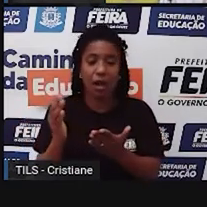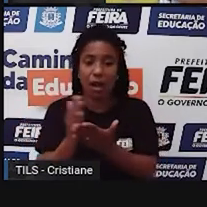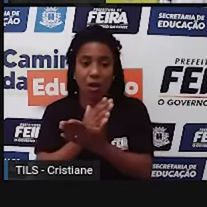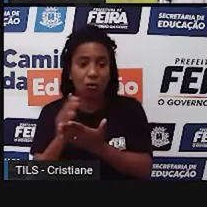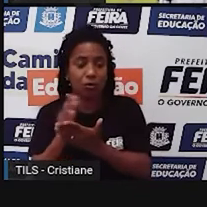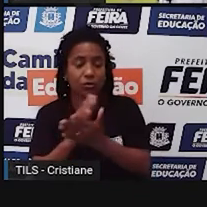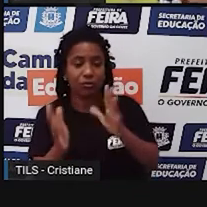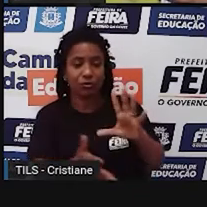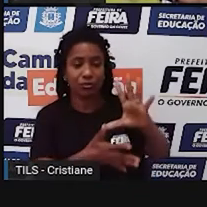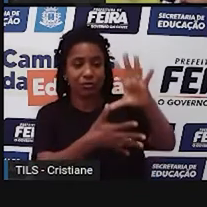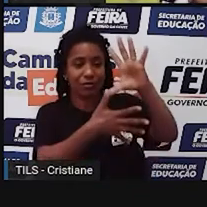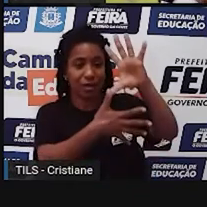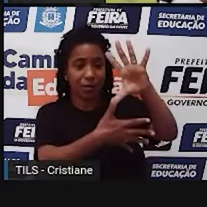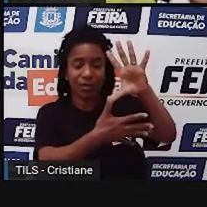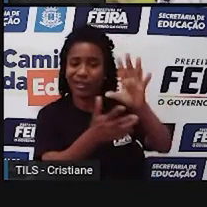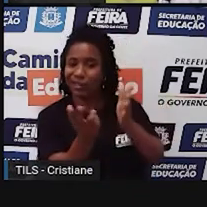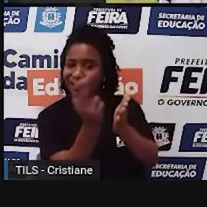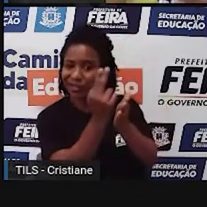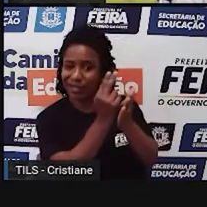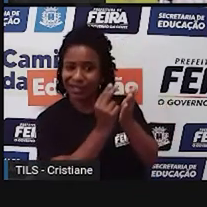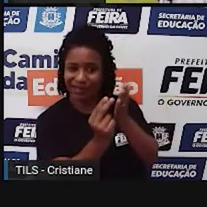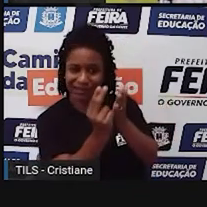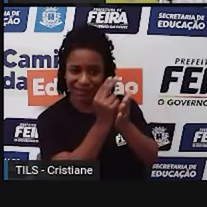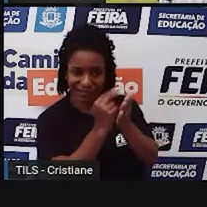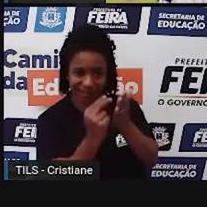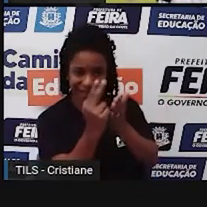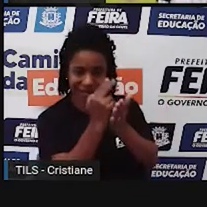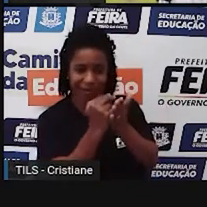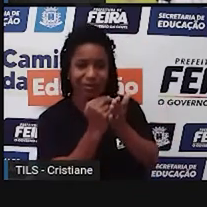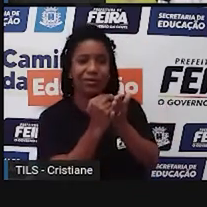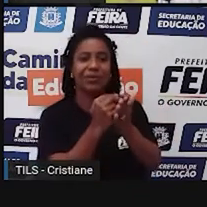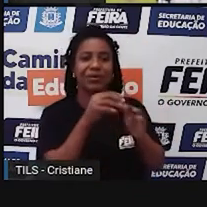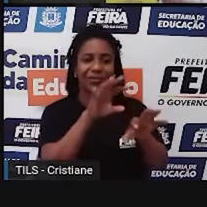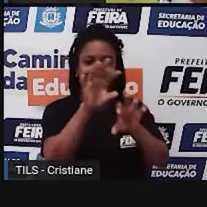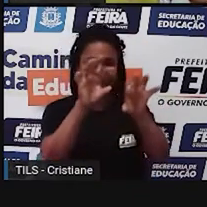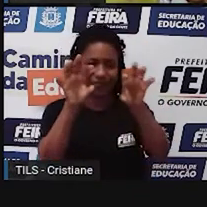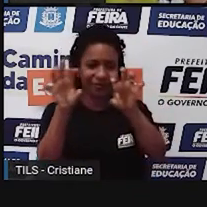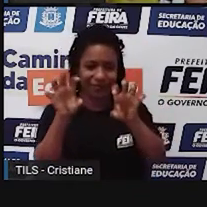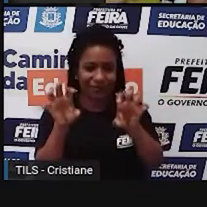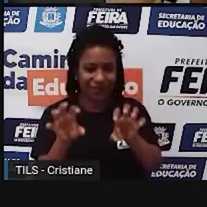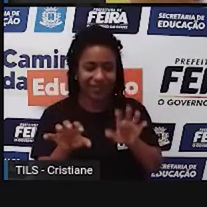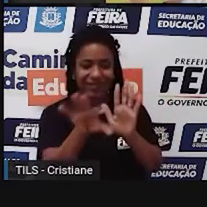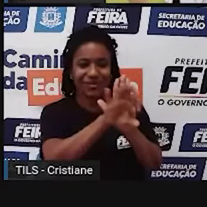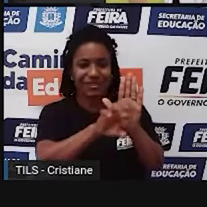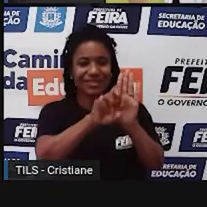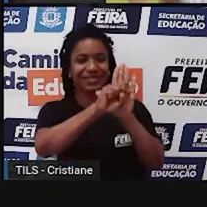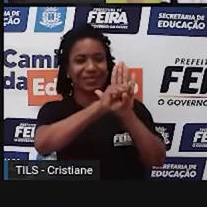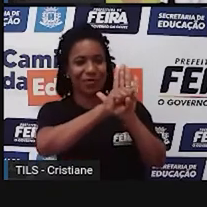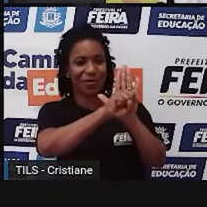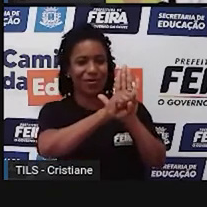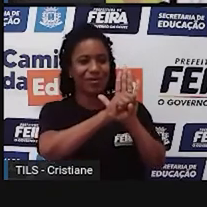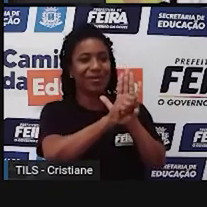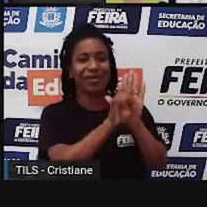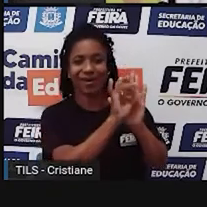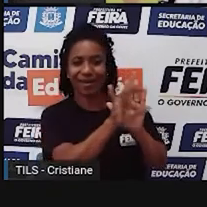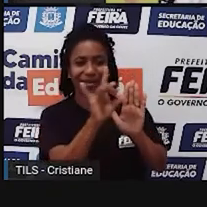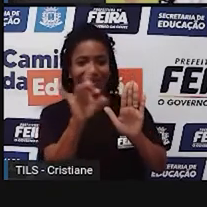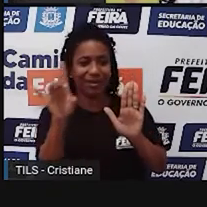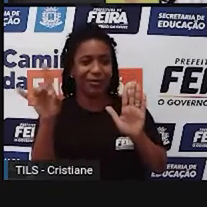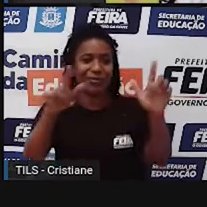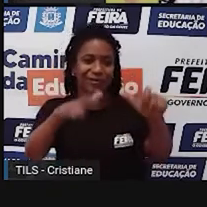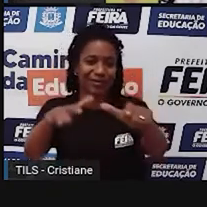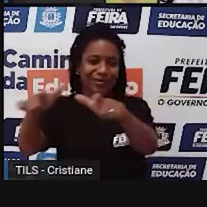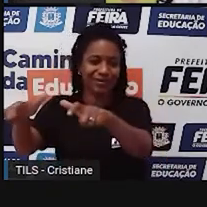que tem uma série de desenhos mesmo, que a gente chama de ícones, né, para poder representar ali aquele espaço.